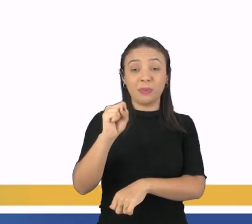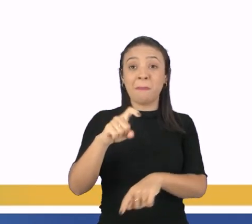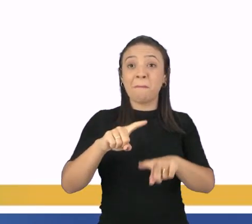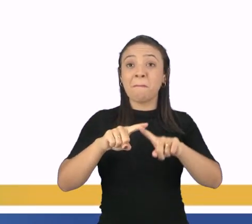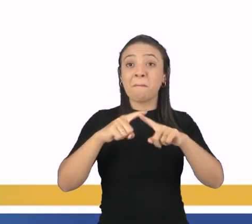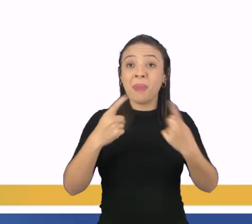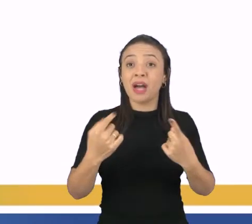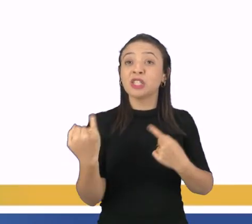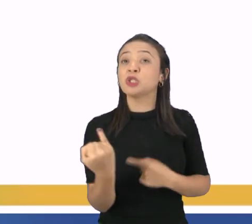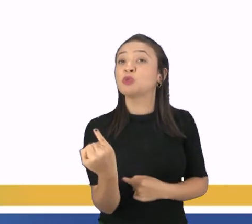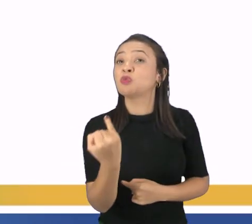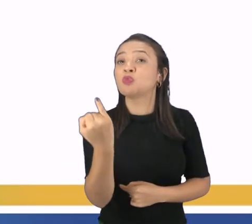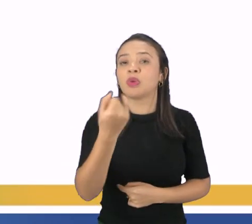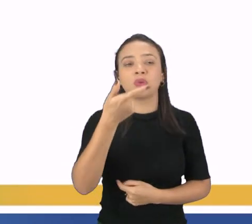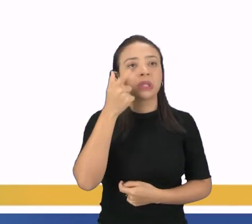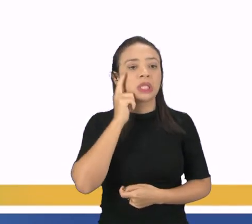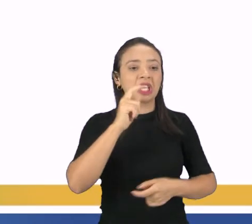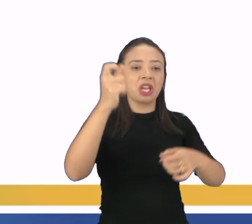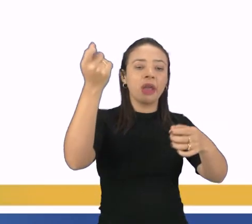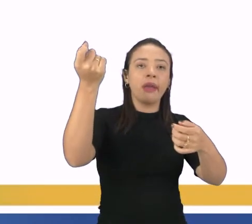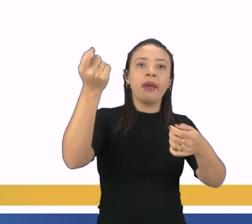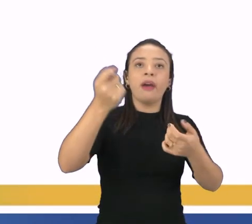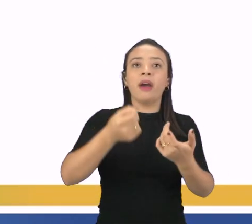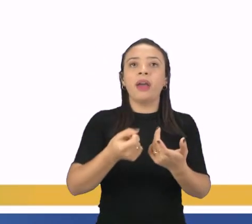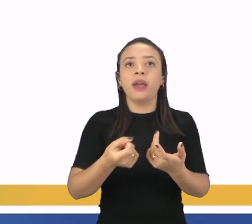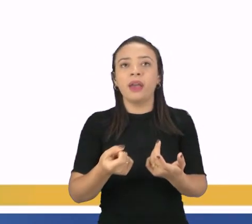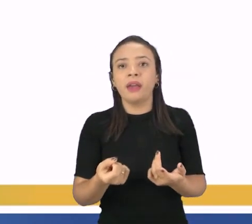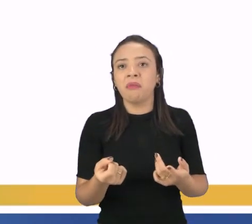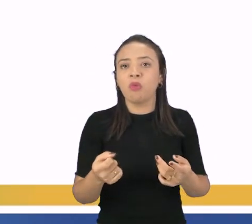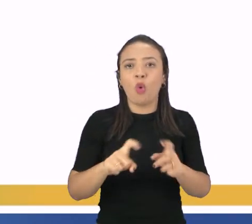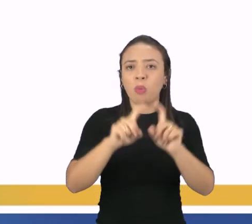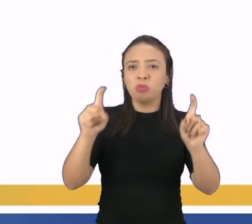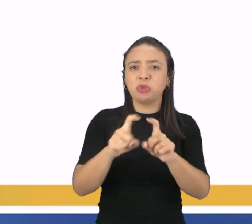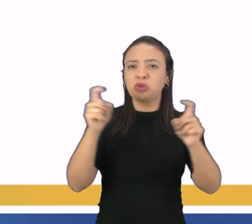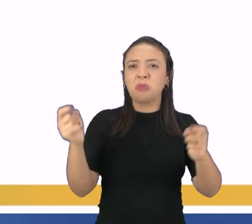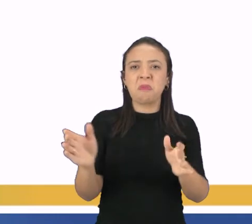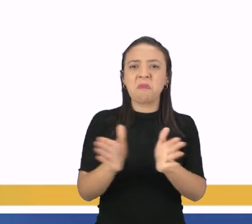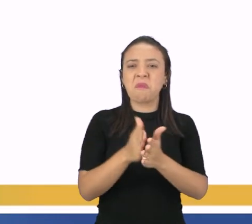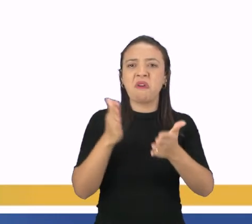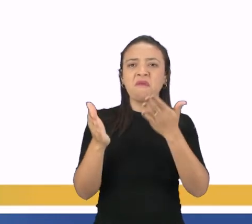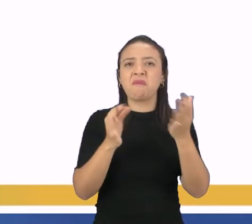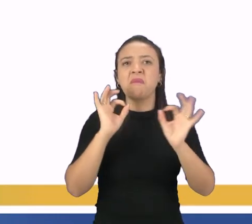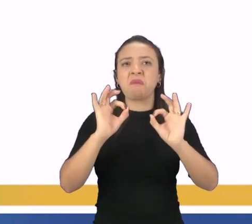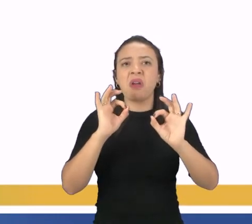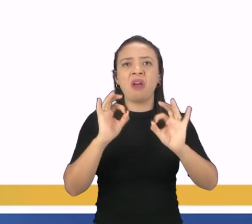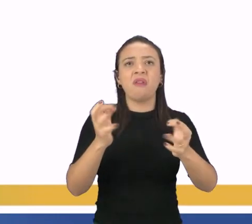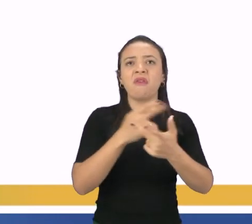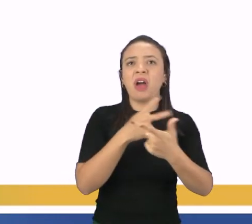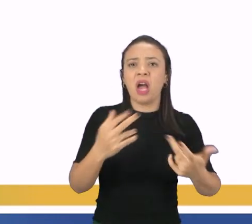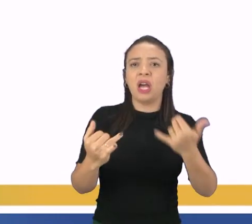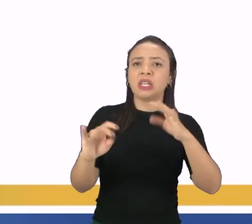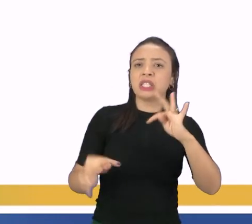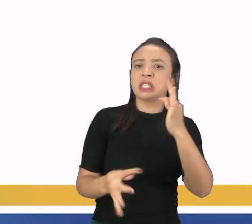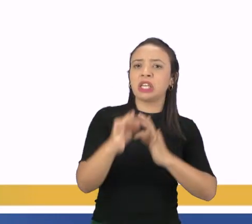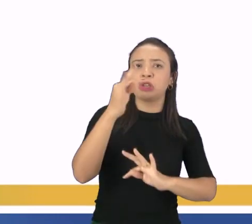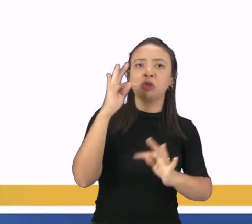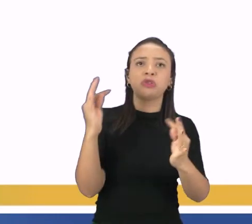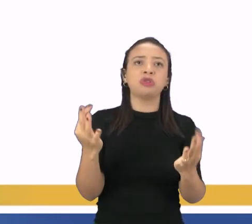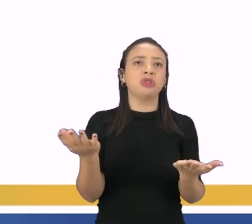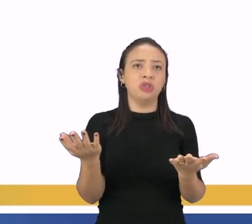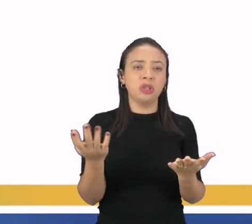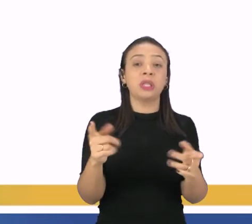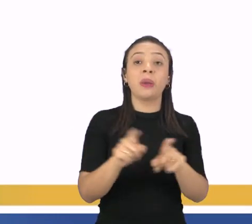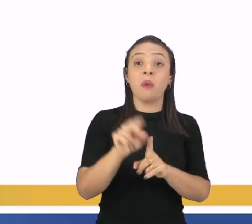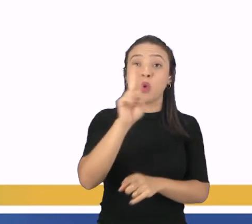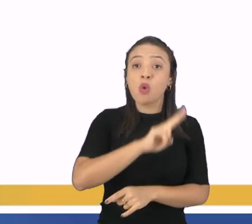são fundamentais seja para a fabricação de isqueiros supercomputadores iPods, iPhones painéis solares aplicações